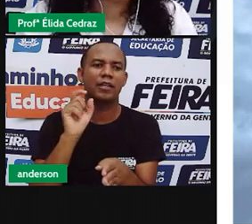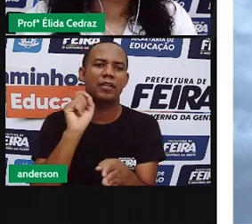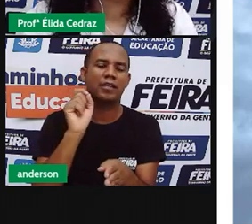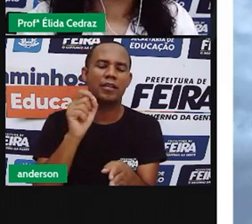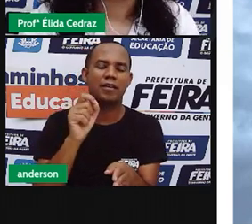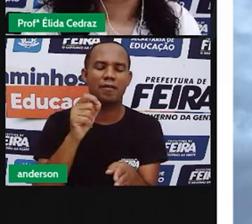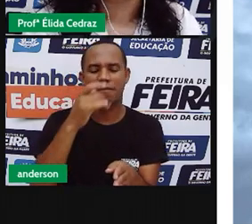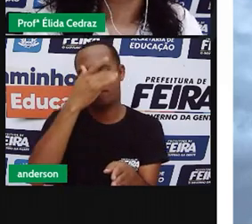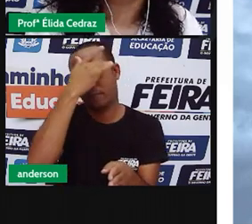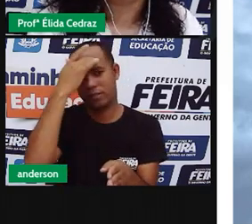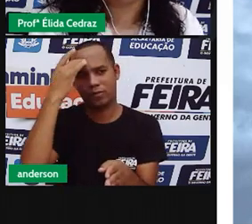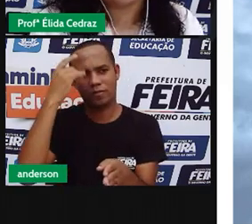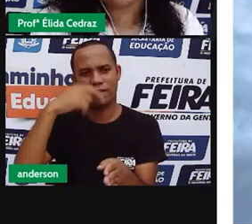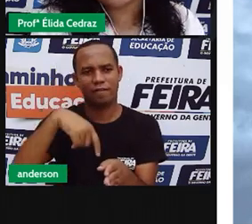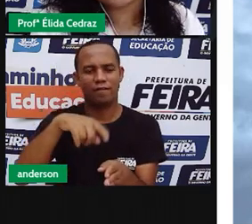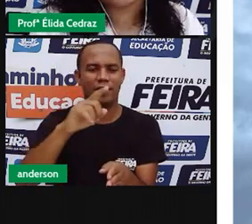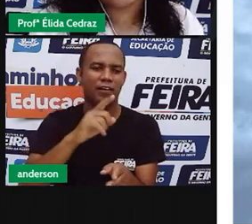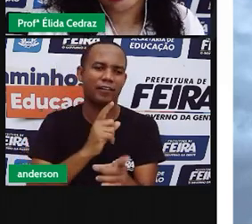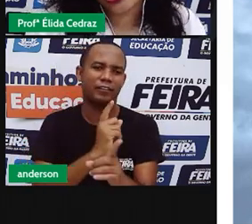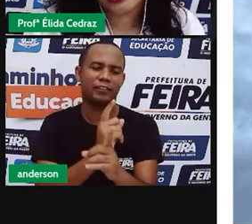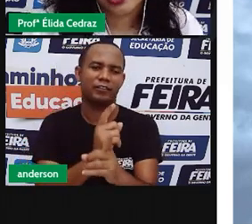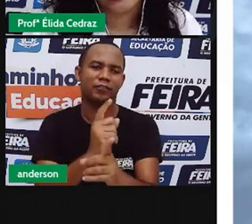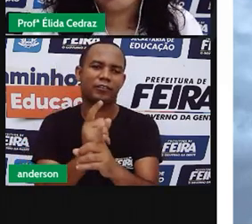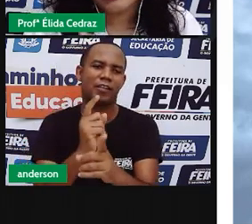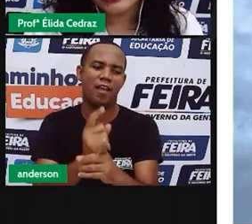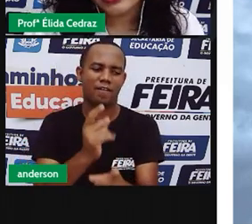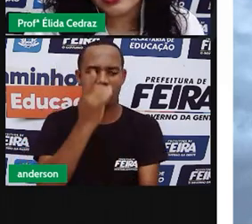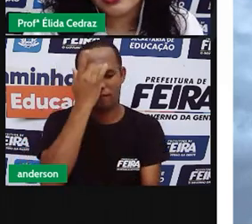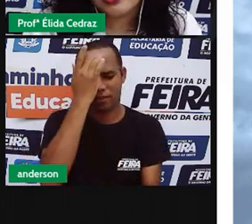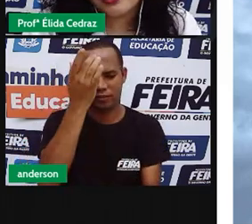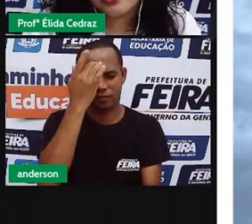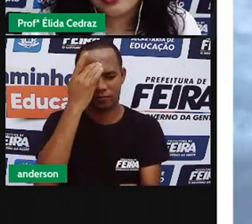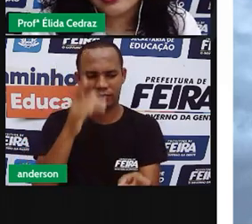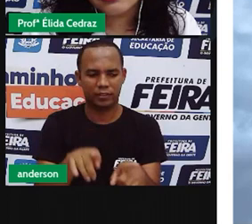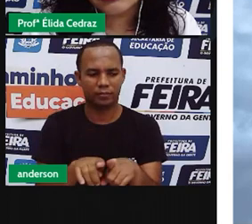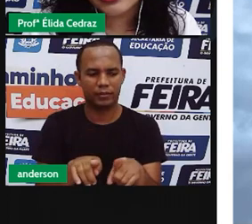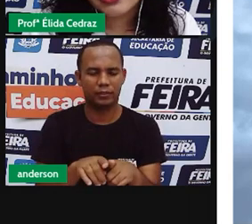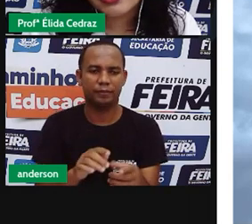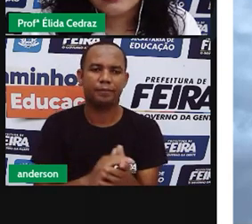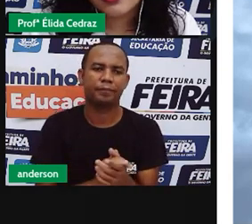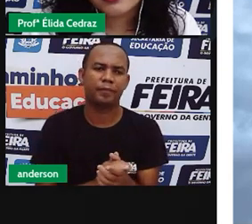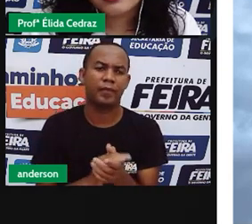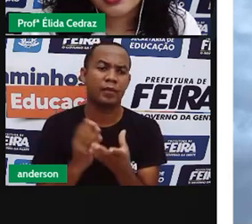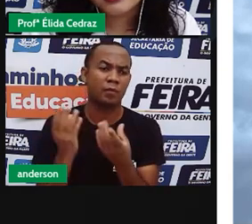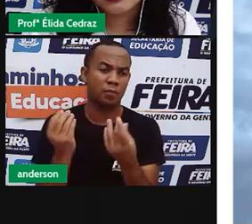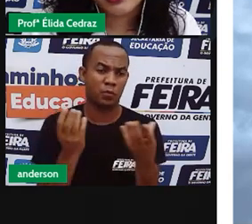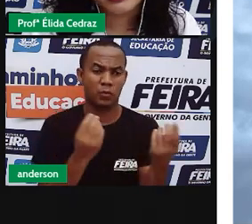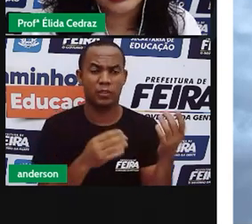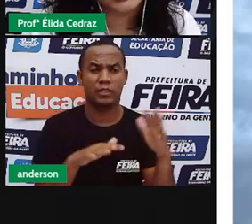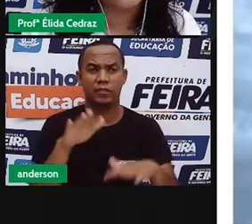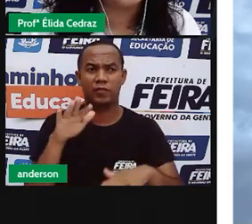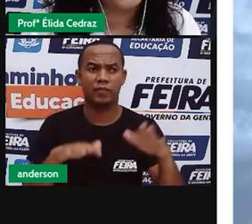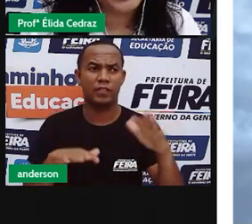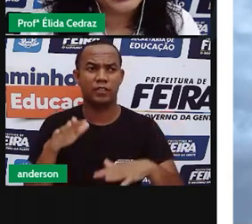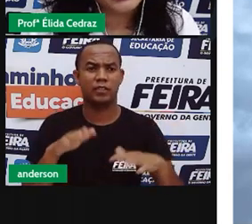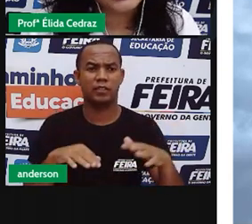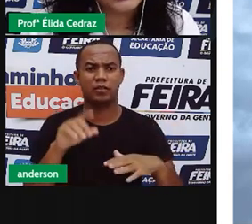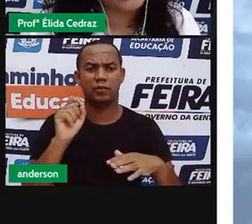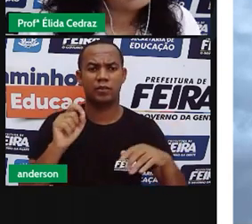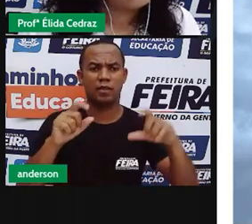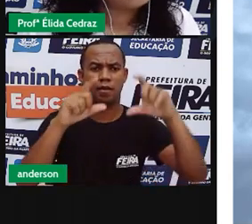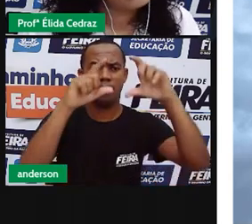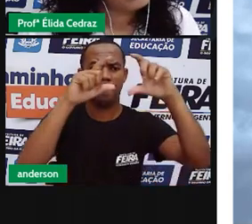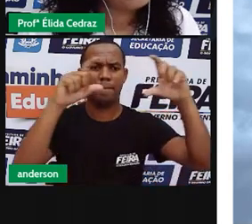transita e para quem está de casa. Muitas das vezes, essas placas estão no